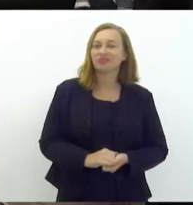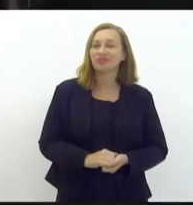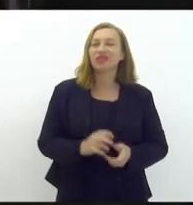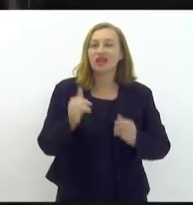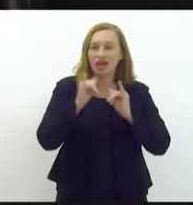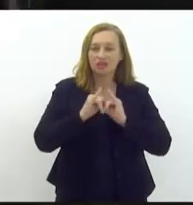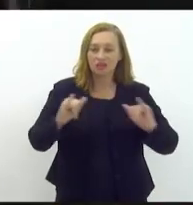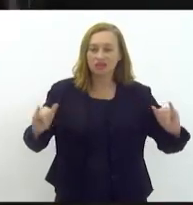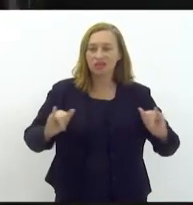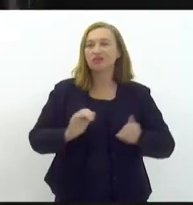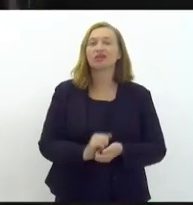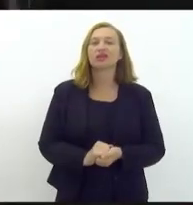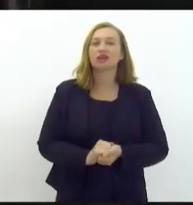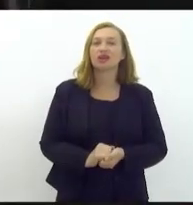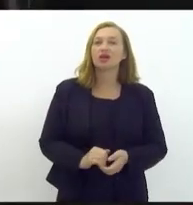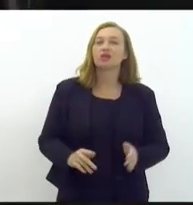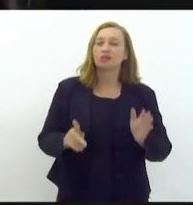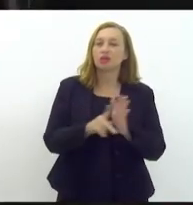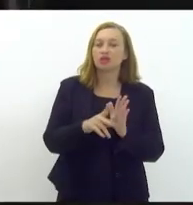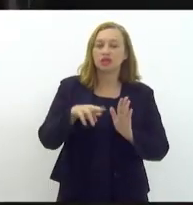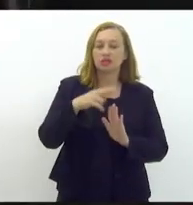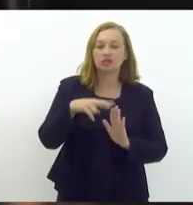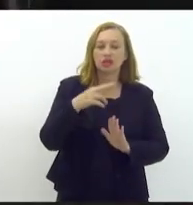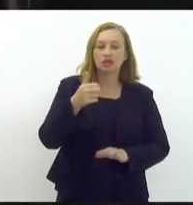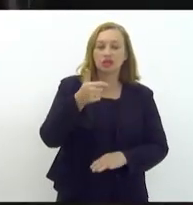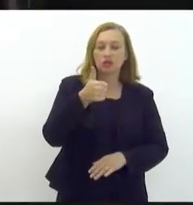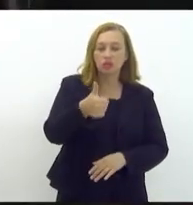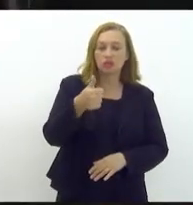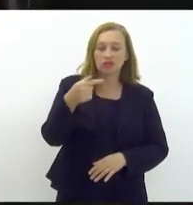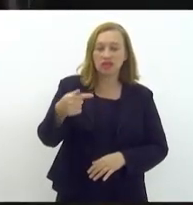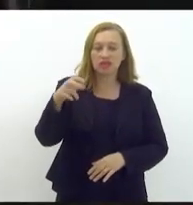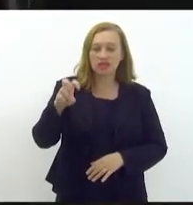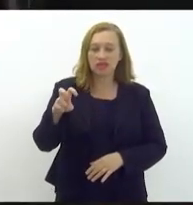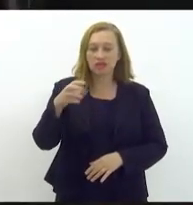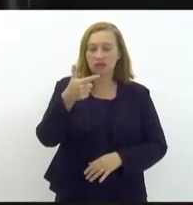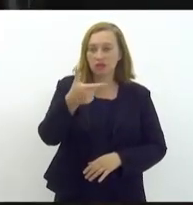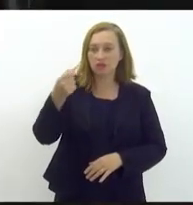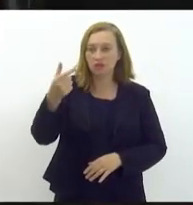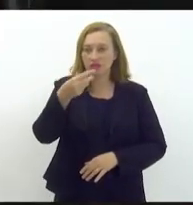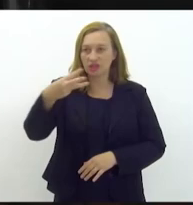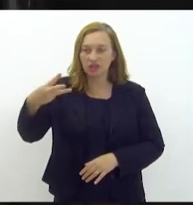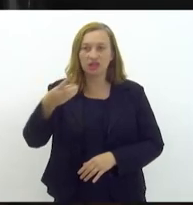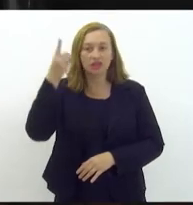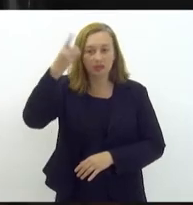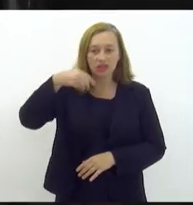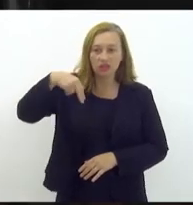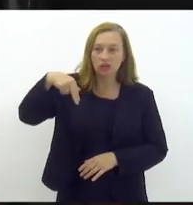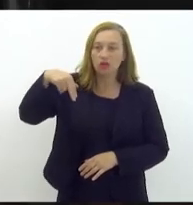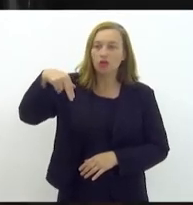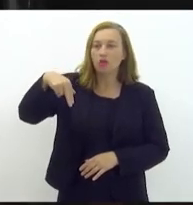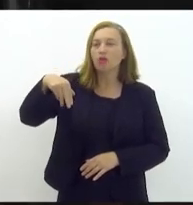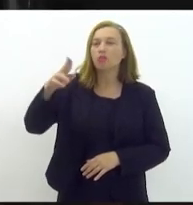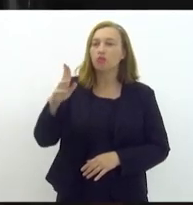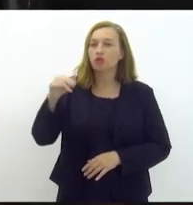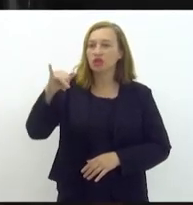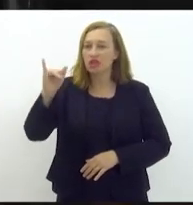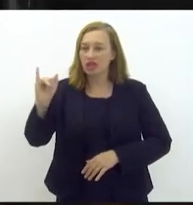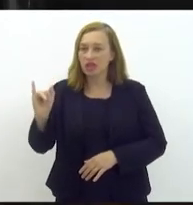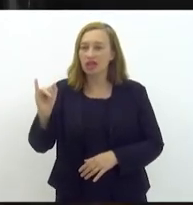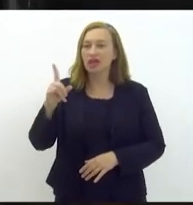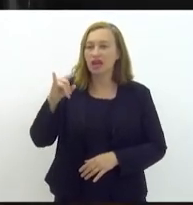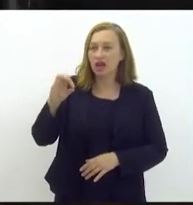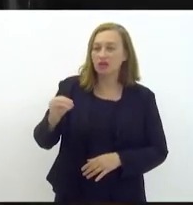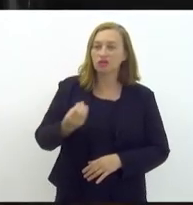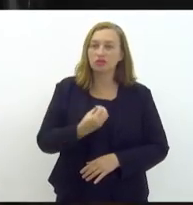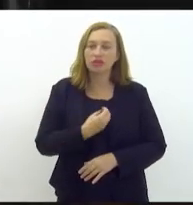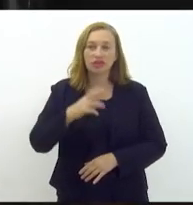Anuncio projeto de resolução número 175 de 23, de autoria do deputado Munir Neto e Cláudio Caiado, que concede